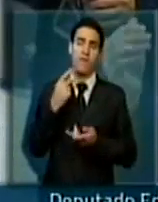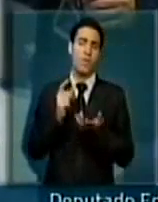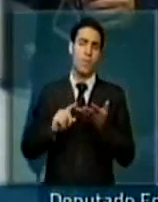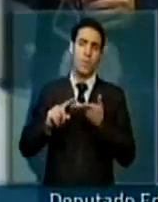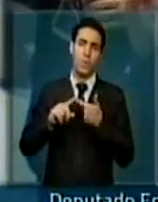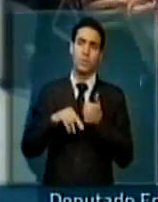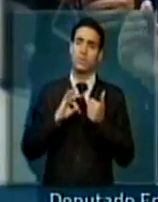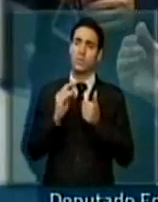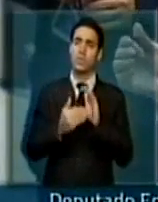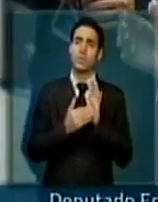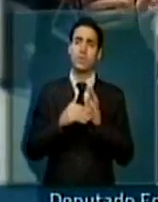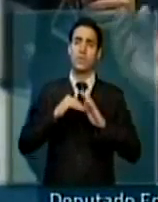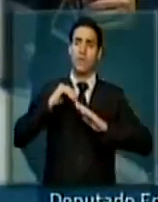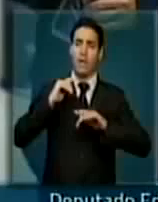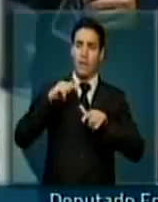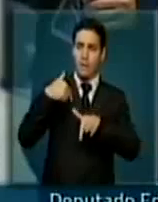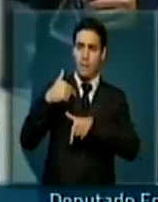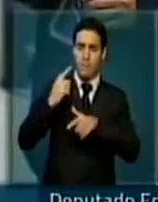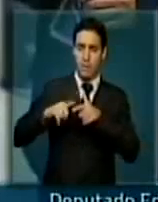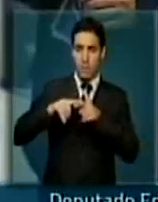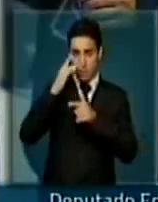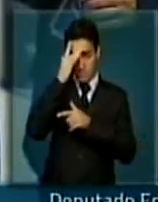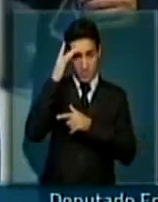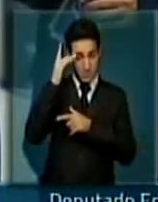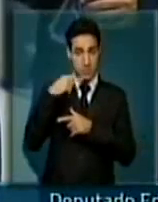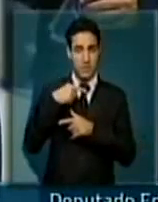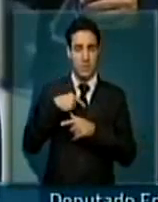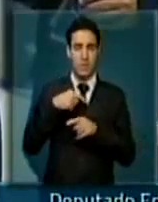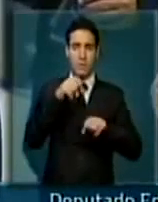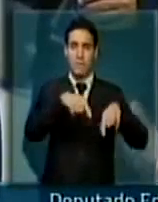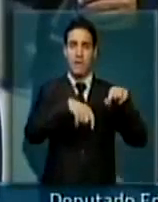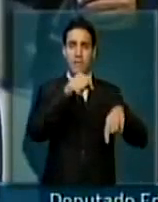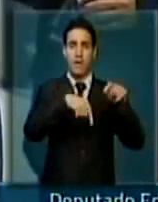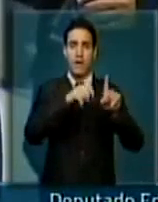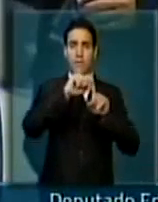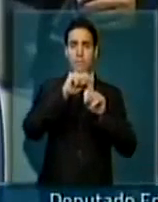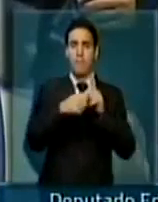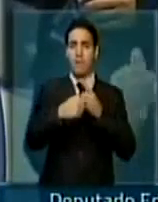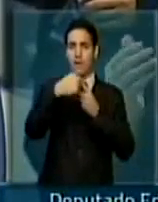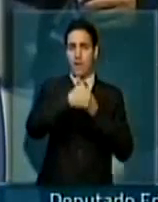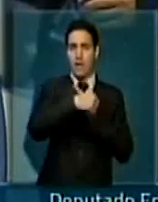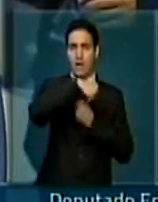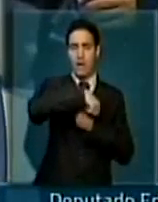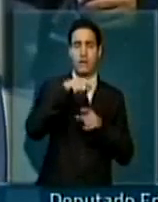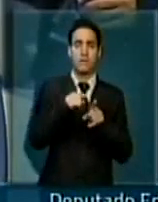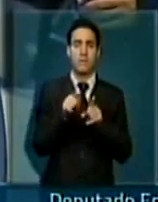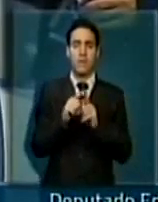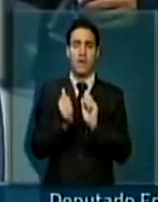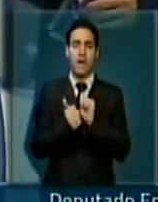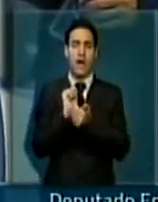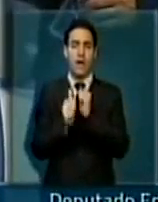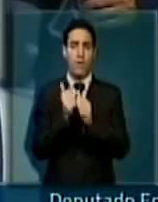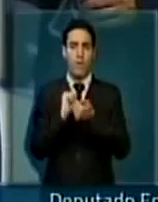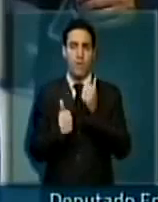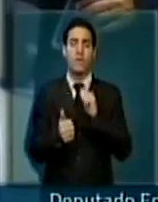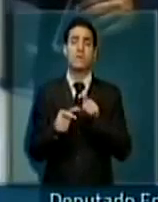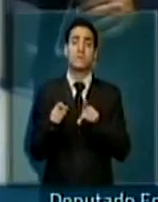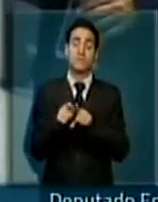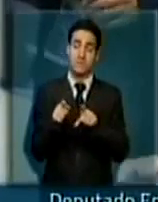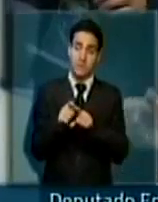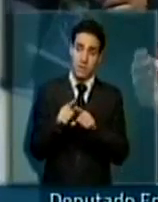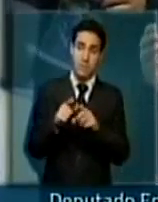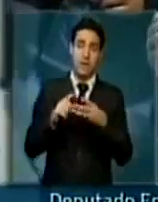dos plantadores de bananas, os executores, os plantadores de arroz e também os suinicultores.